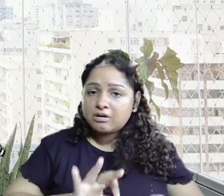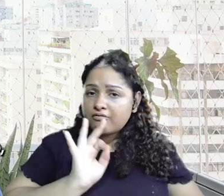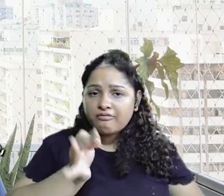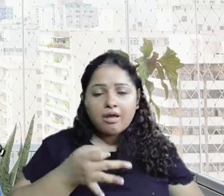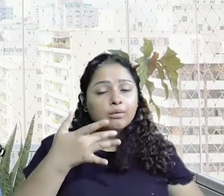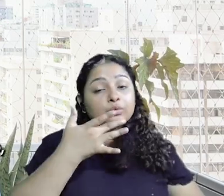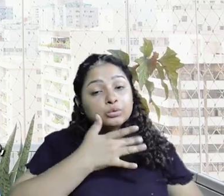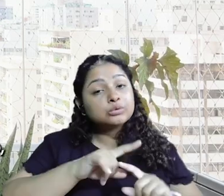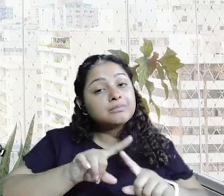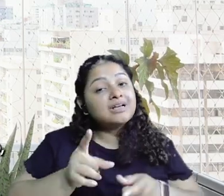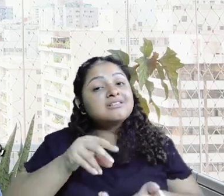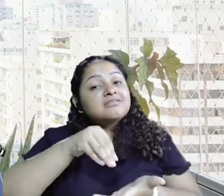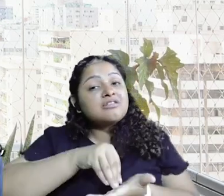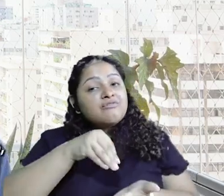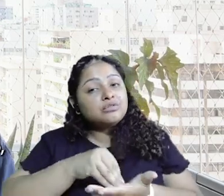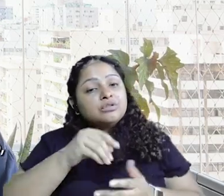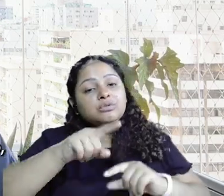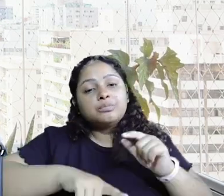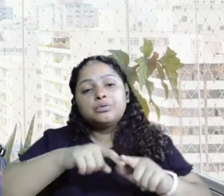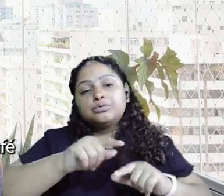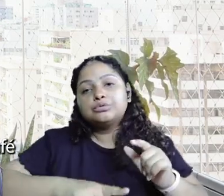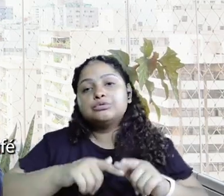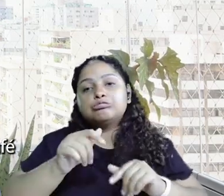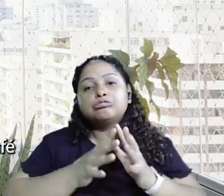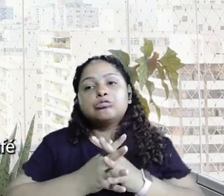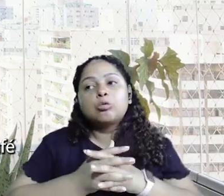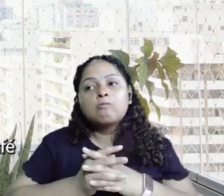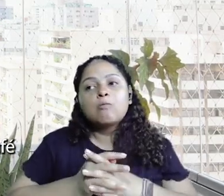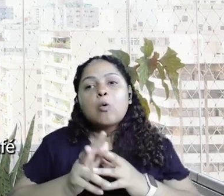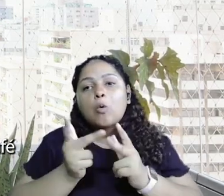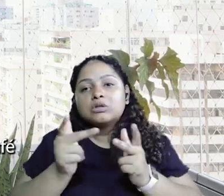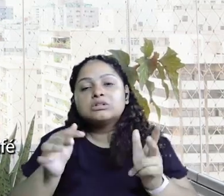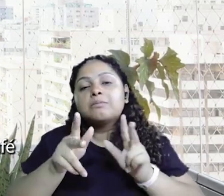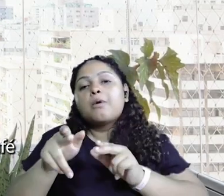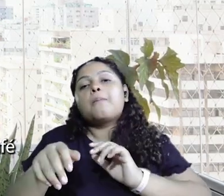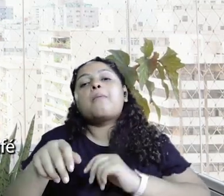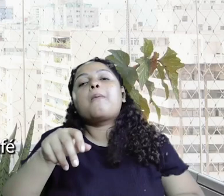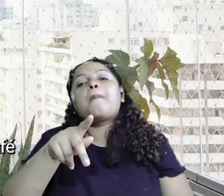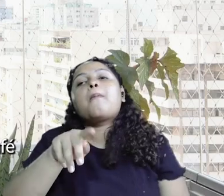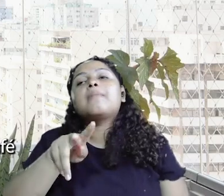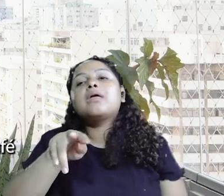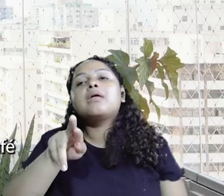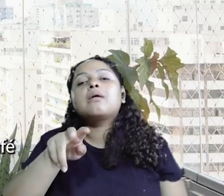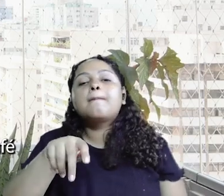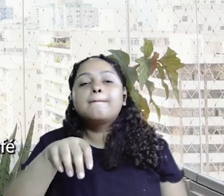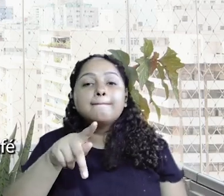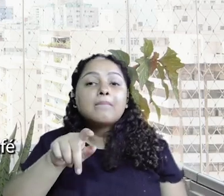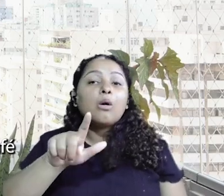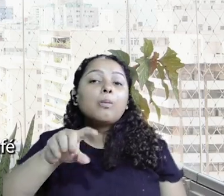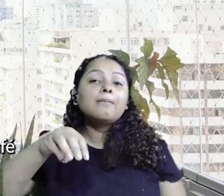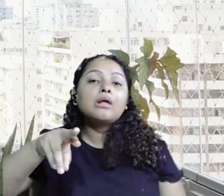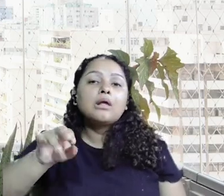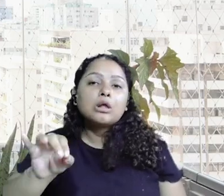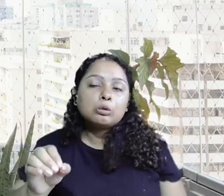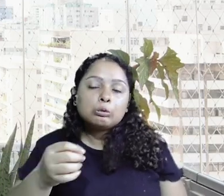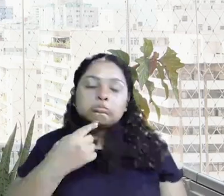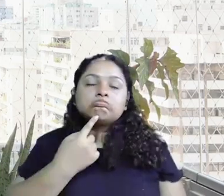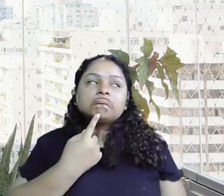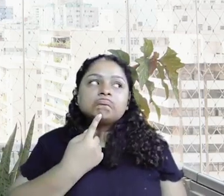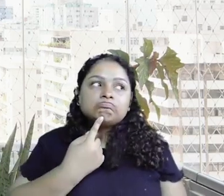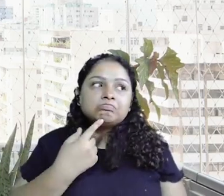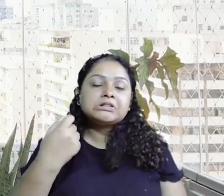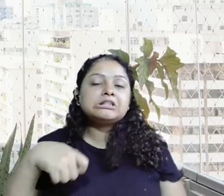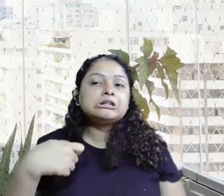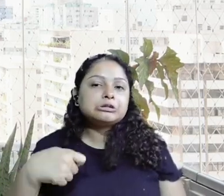Gente, meu café é muito gostosinho, mas está faltando algum produto de palmito no meu café, tá? Pra ele ficar perfeito. Vou ter que pensar